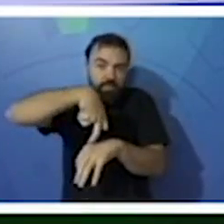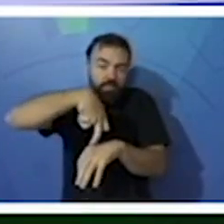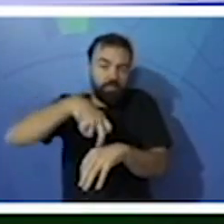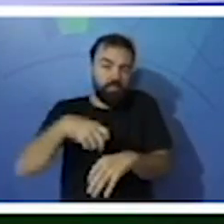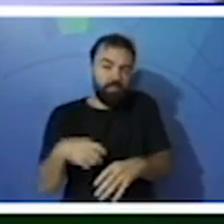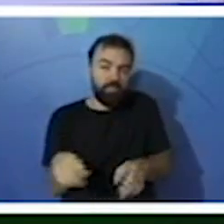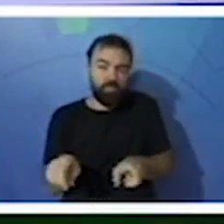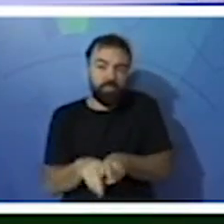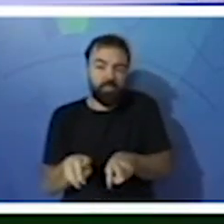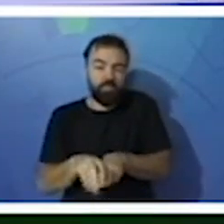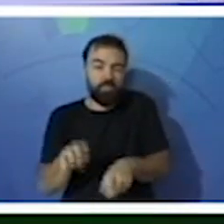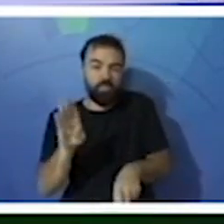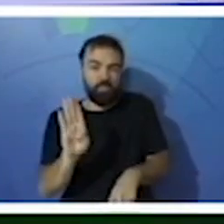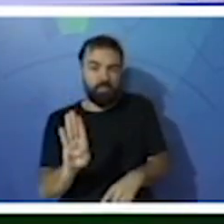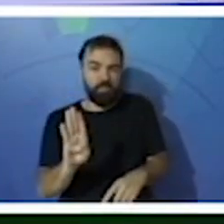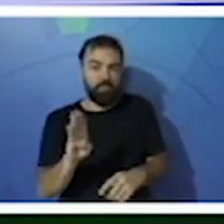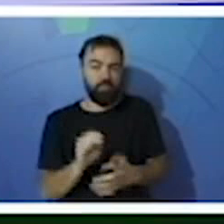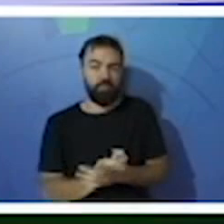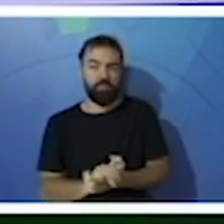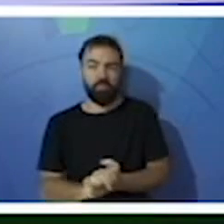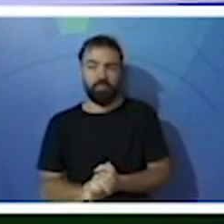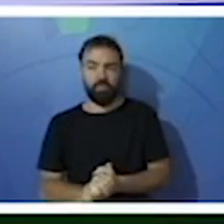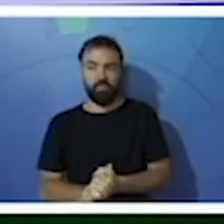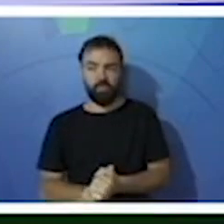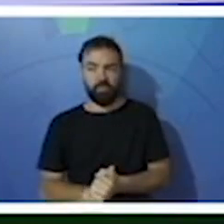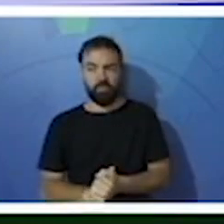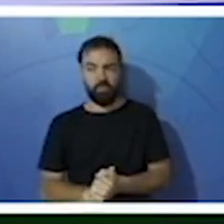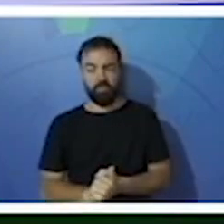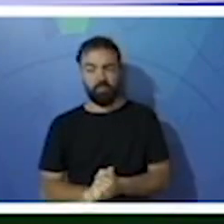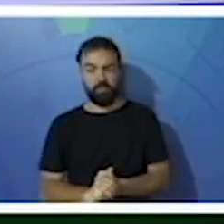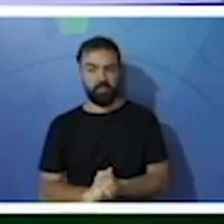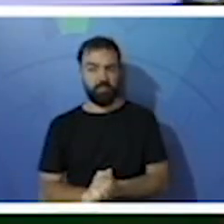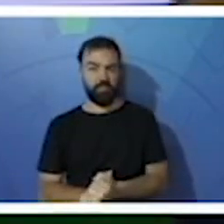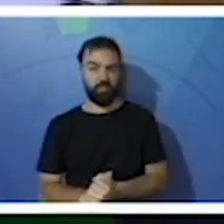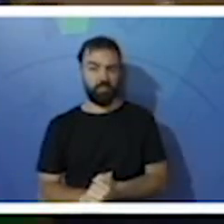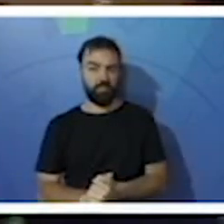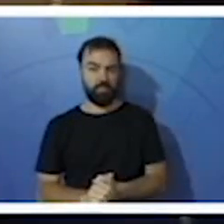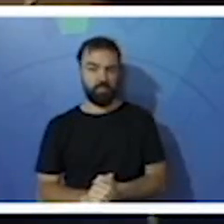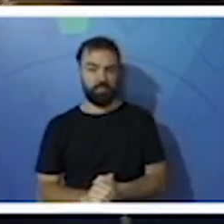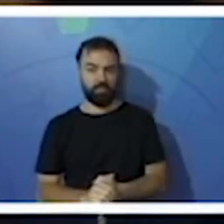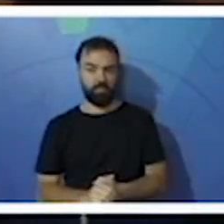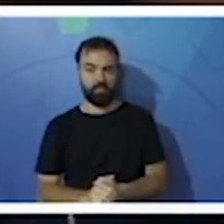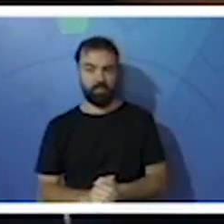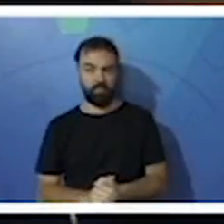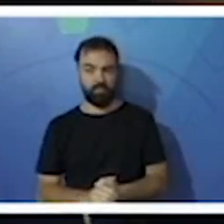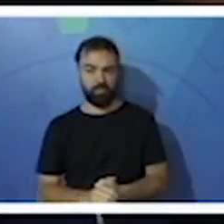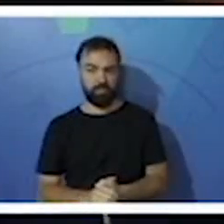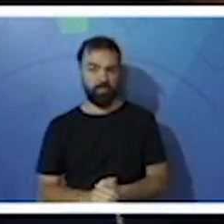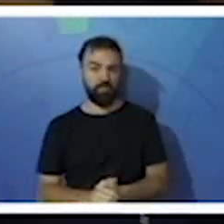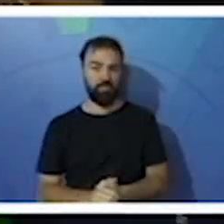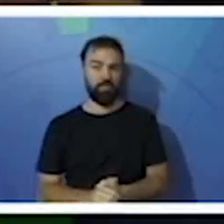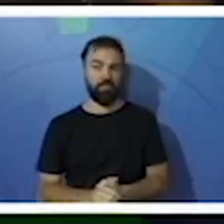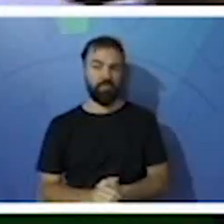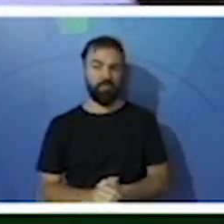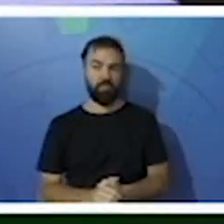a letrinha B, crustáceos, caramujos e algas. E o pelicano, crianças?